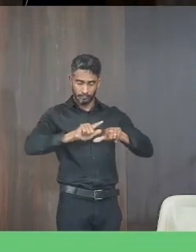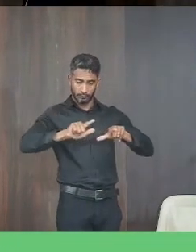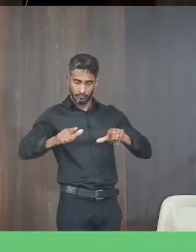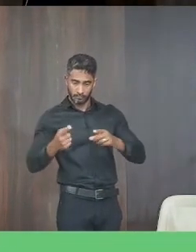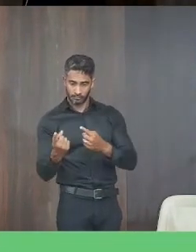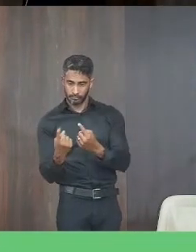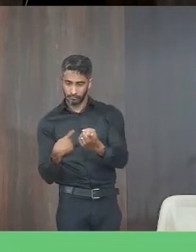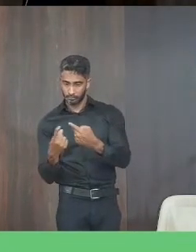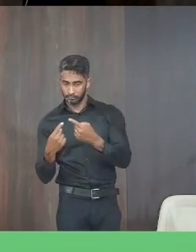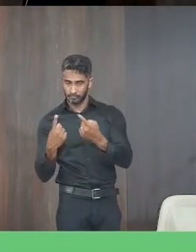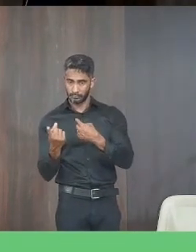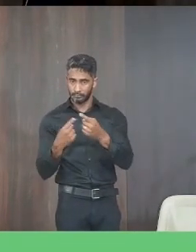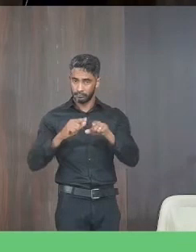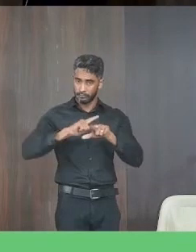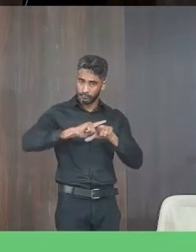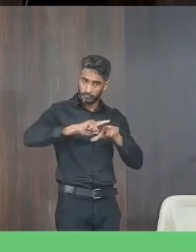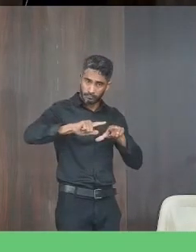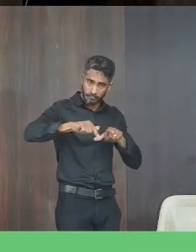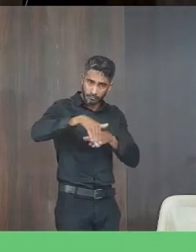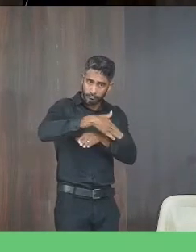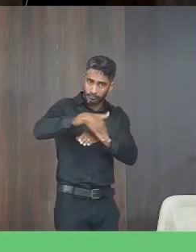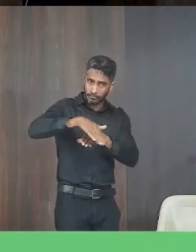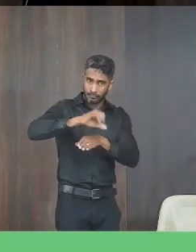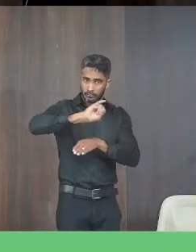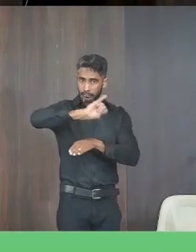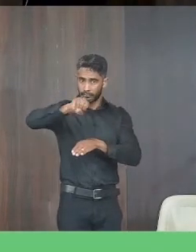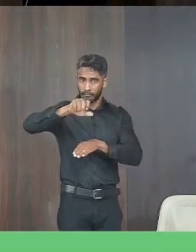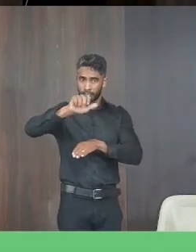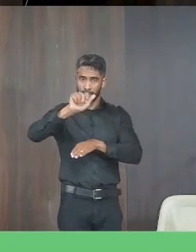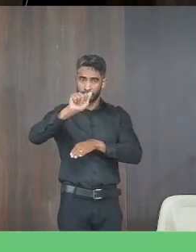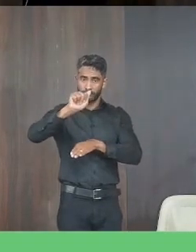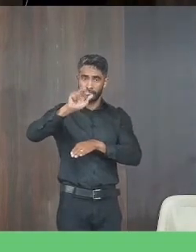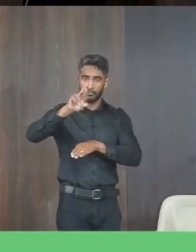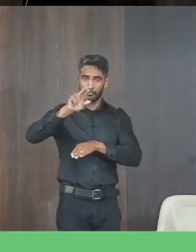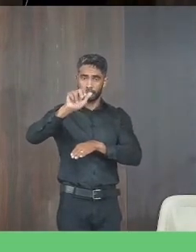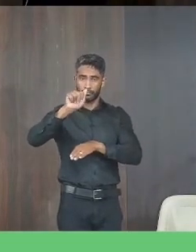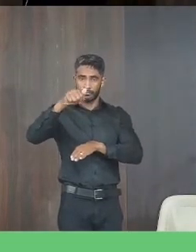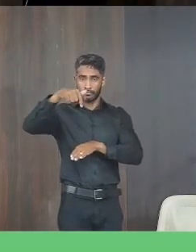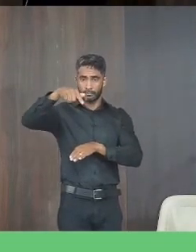trecho de asfalto da rua Jaraguá bairro Nova Esperança na cidade de Janaúba